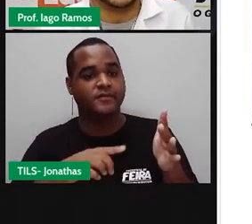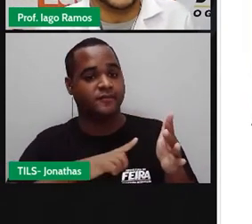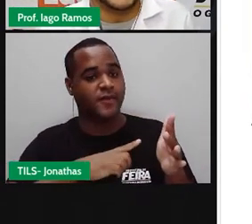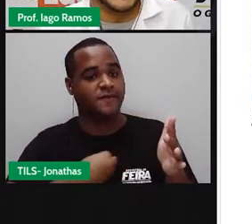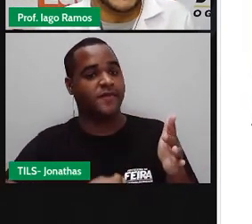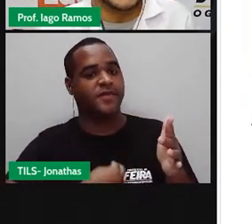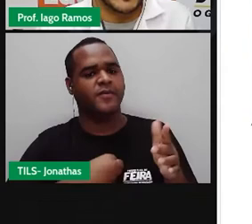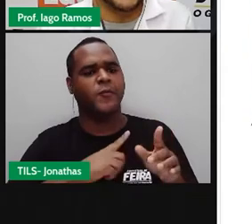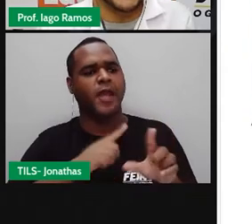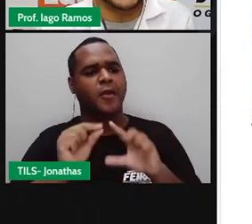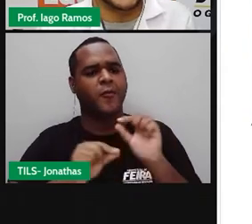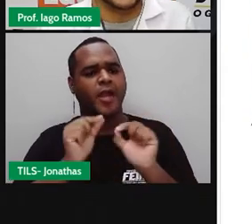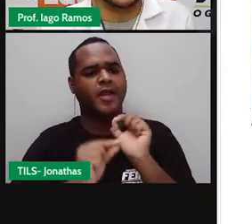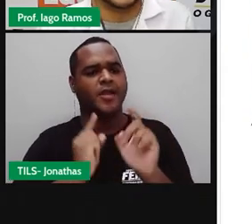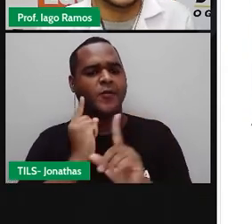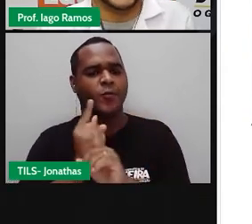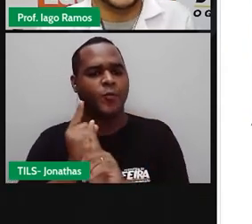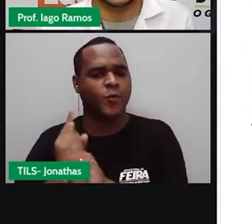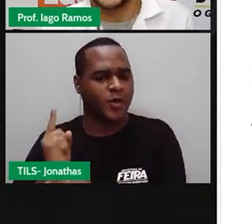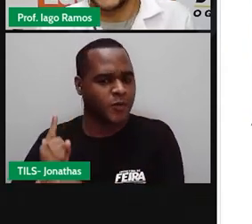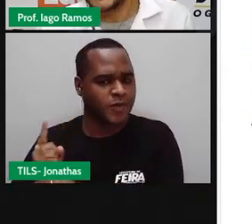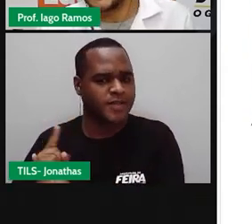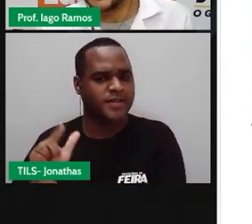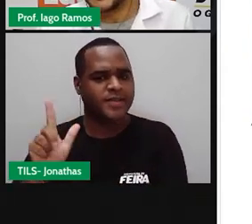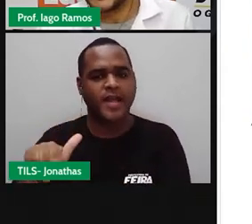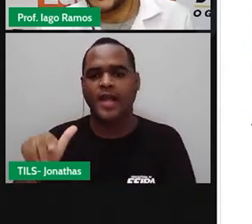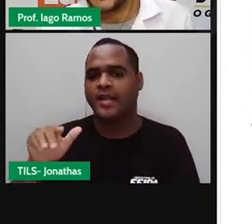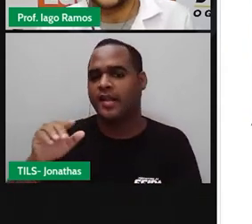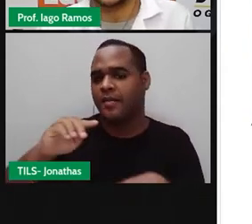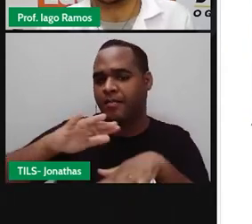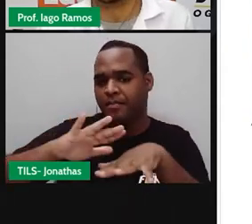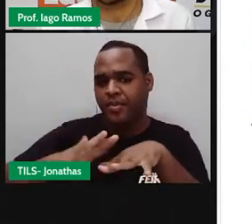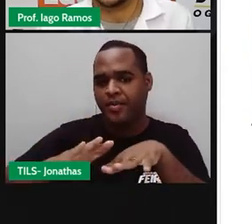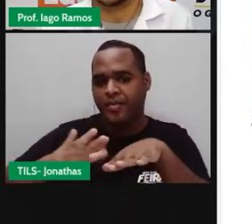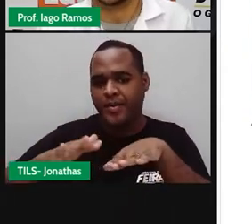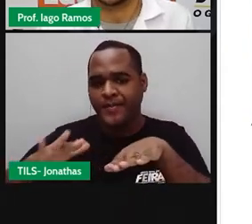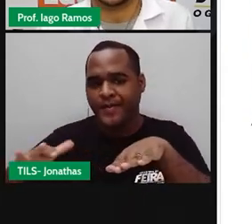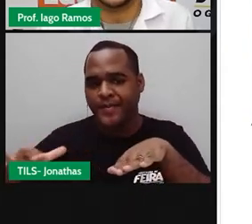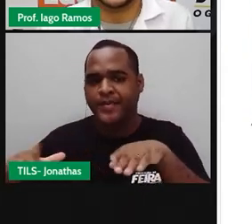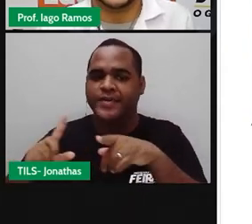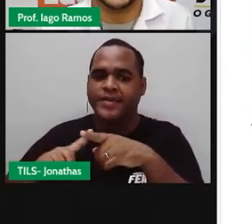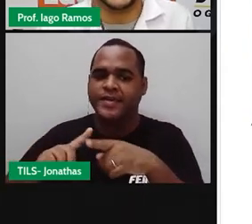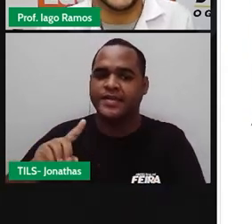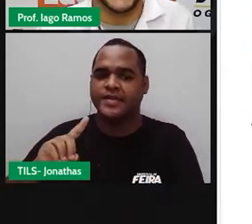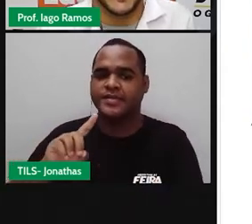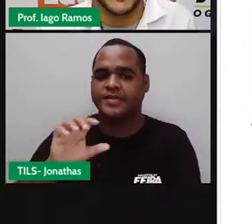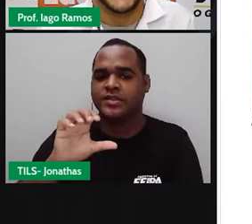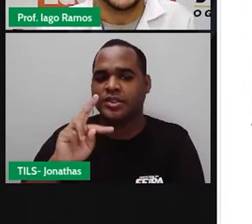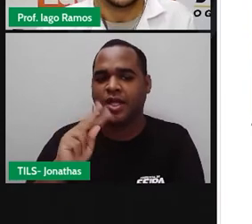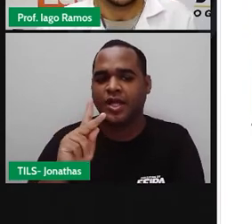que a depressão Challenger, não sou muito bom no inglês,